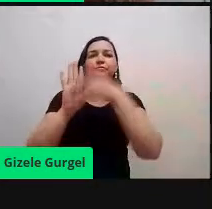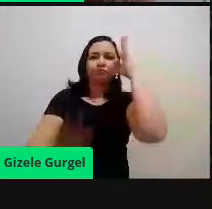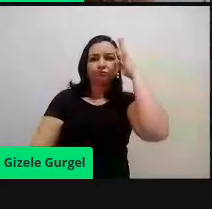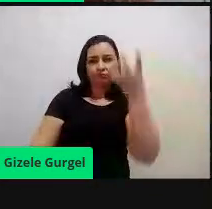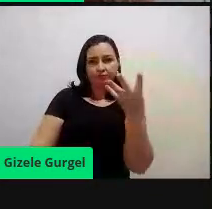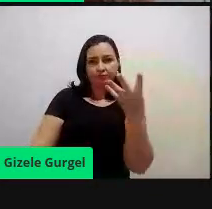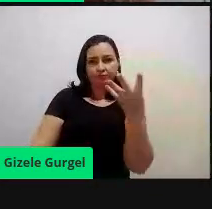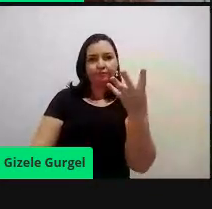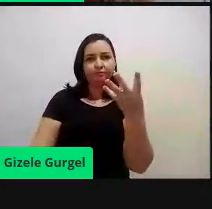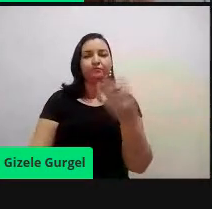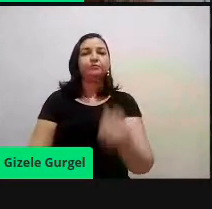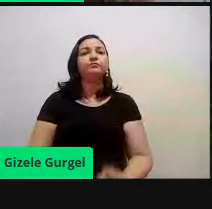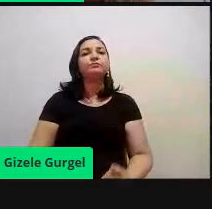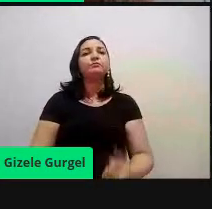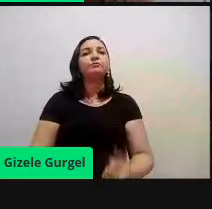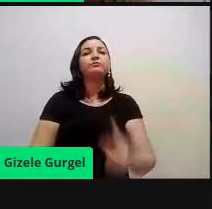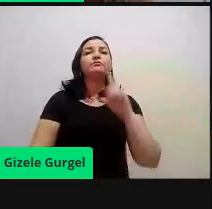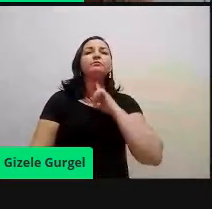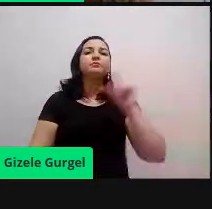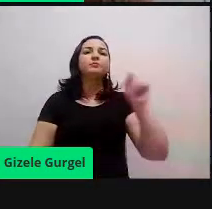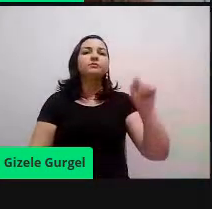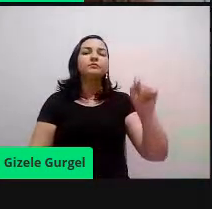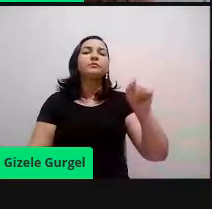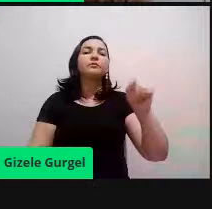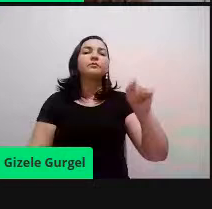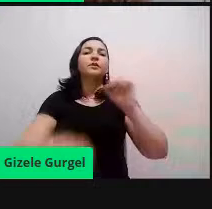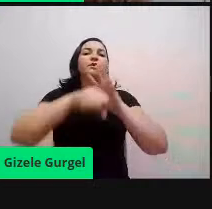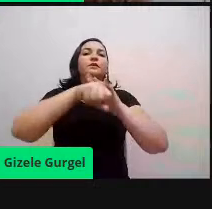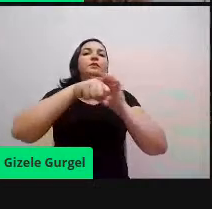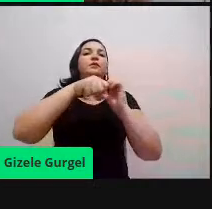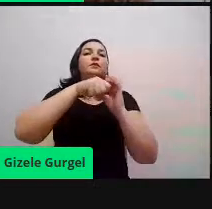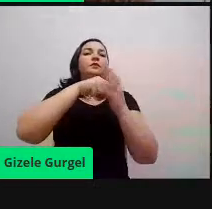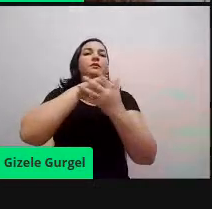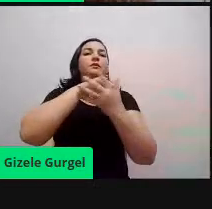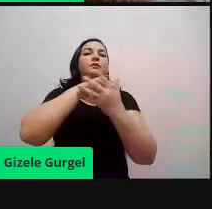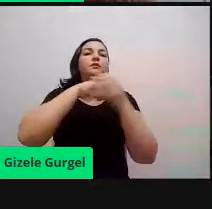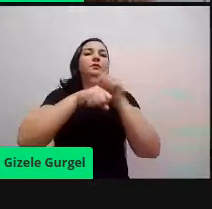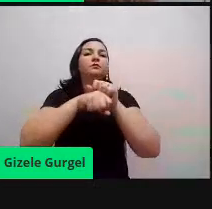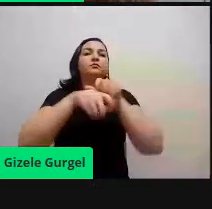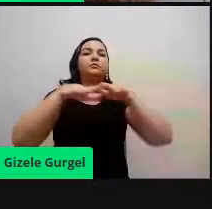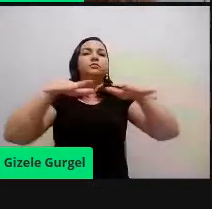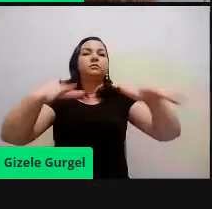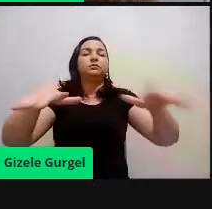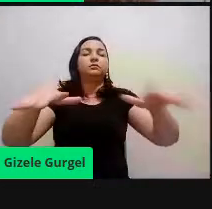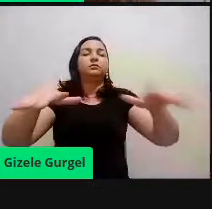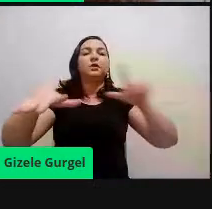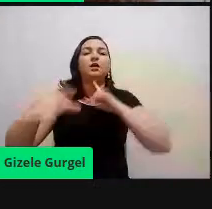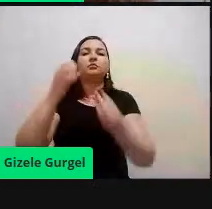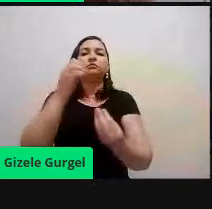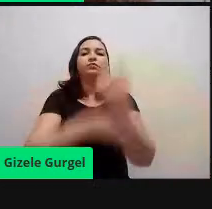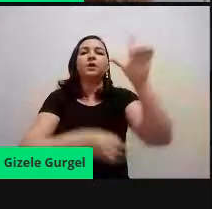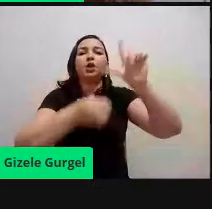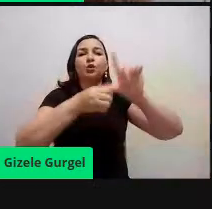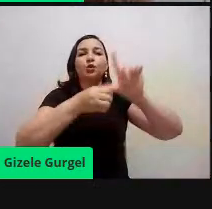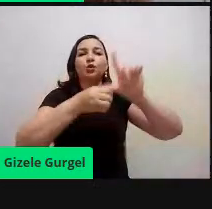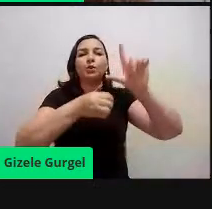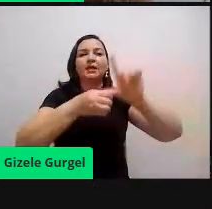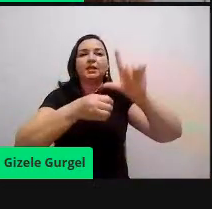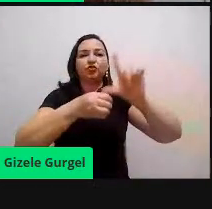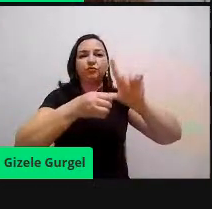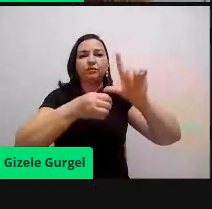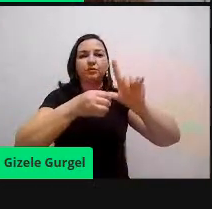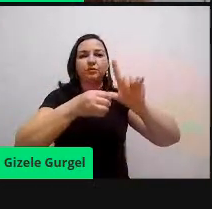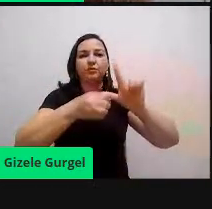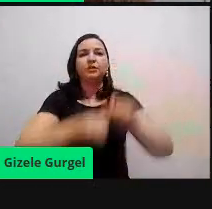delas é que a pandemia mudou até na geração do lixo, né, isso é, isso é, é verdade, né,